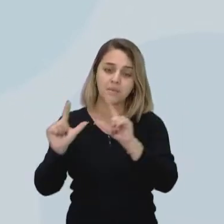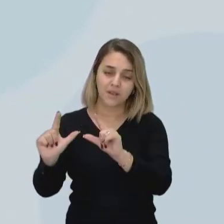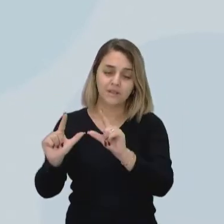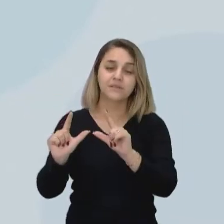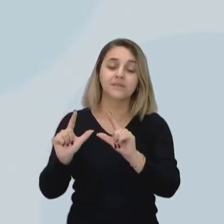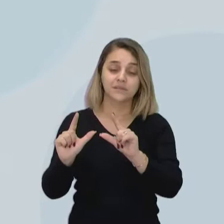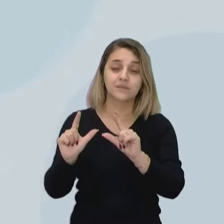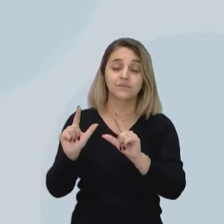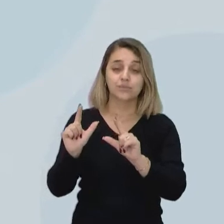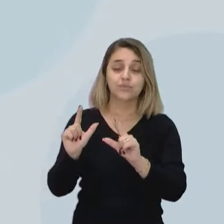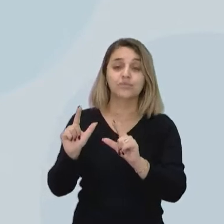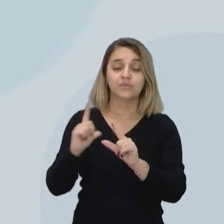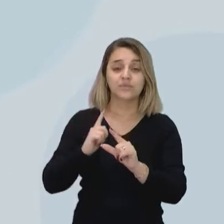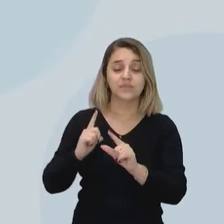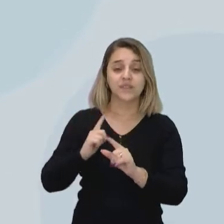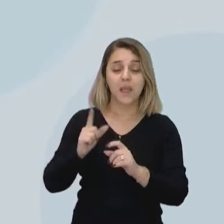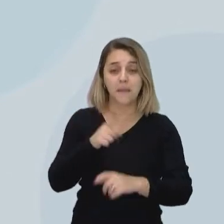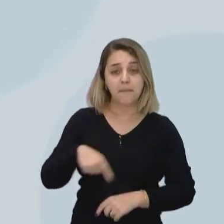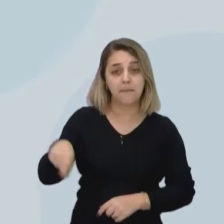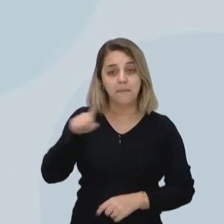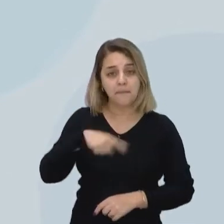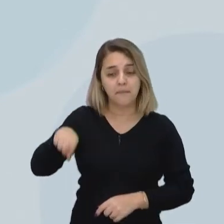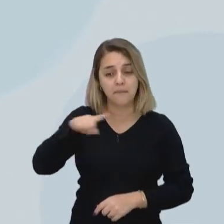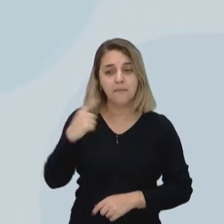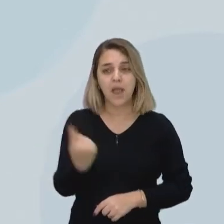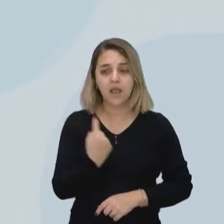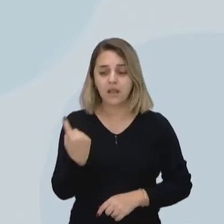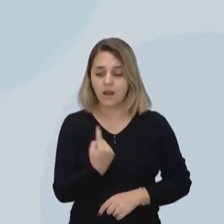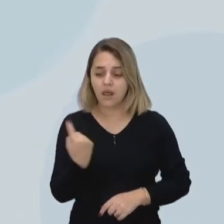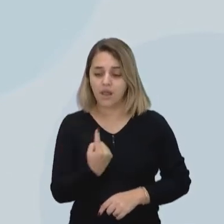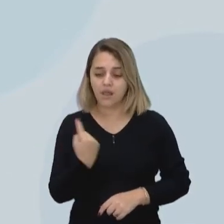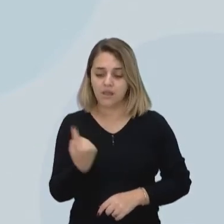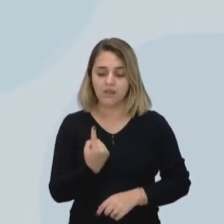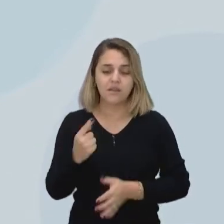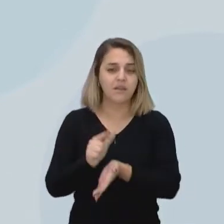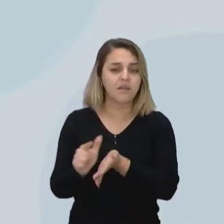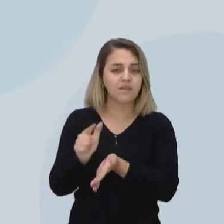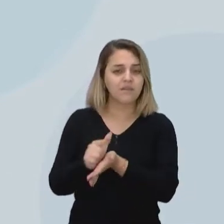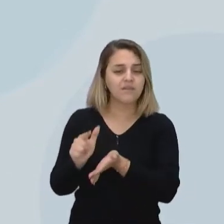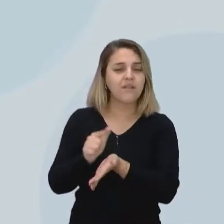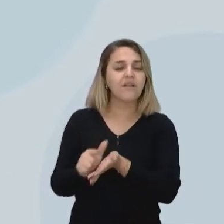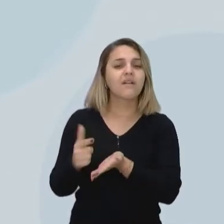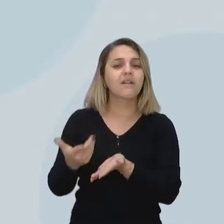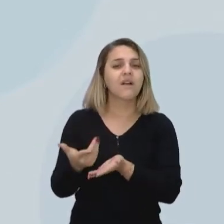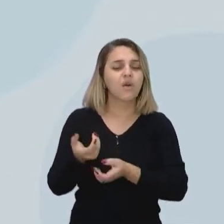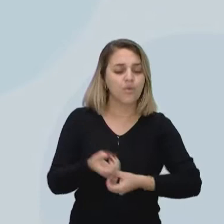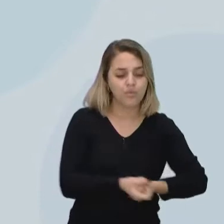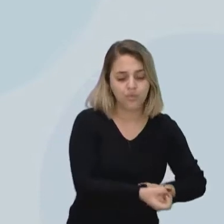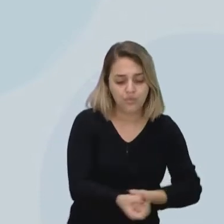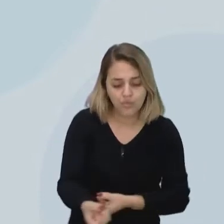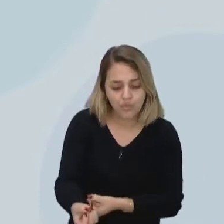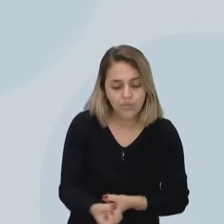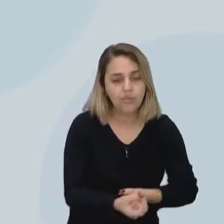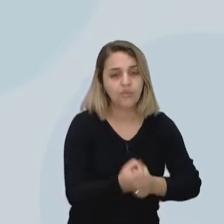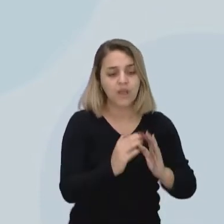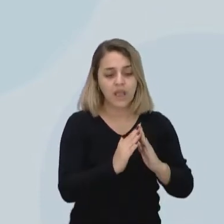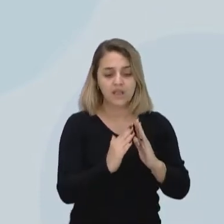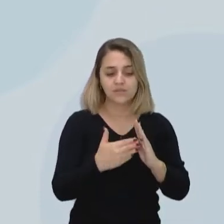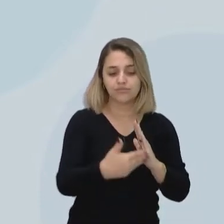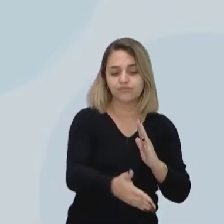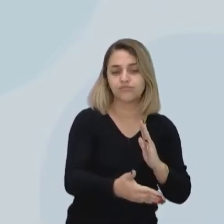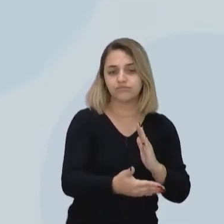máquina para lavar, por exemplo, para irrigar, ou mesmo para lavar a calçada, ou mesmo para lavar o quintal.